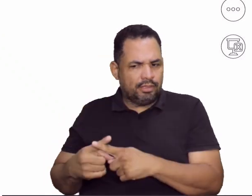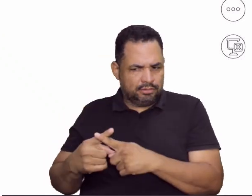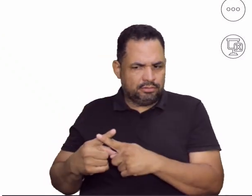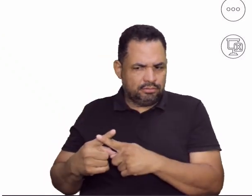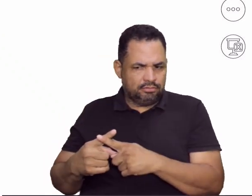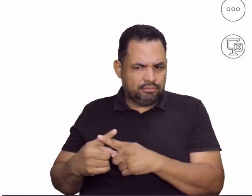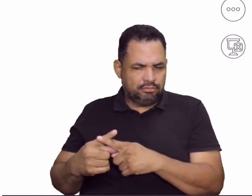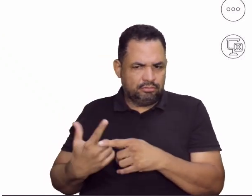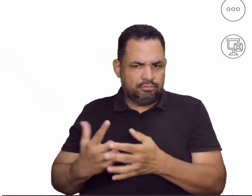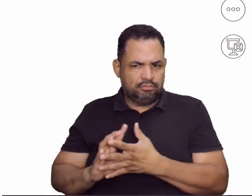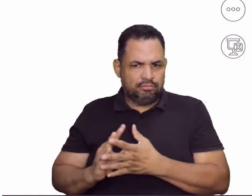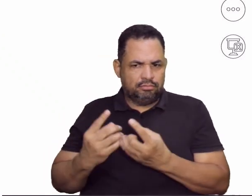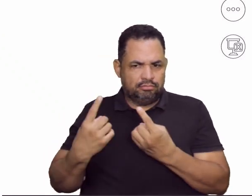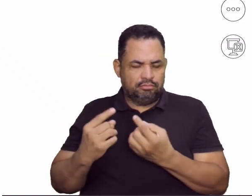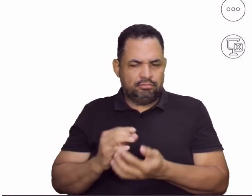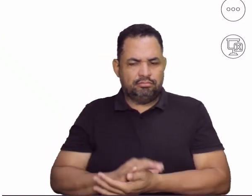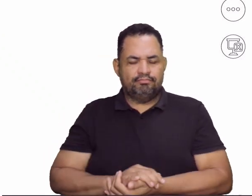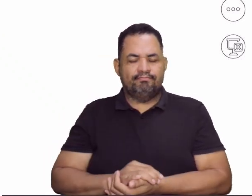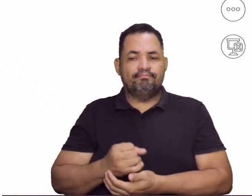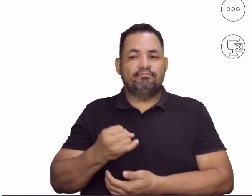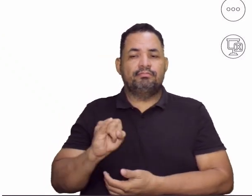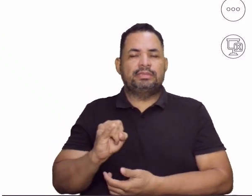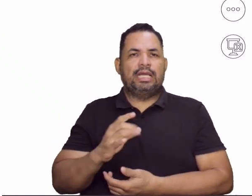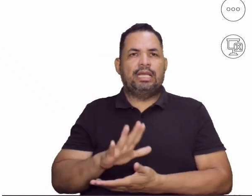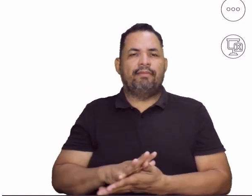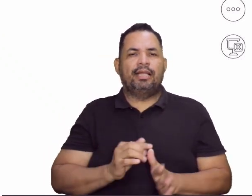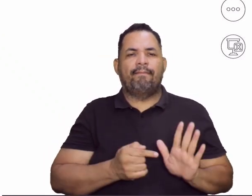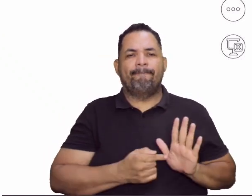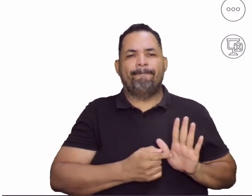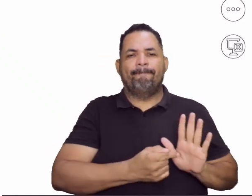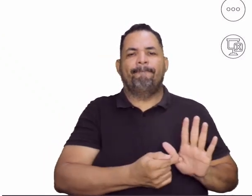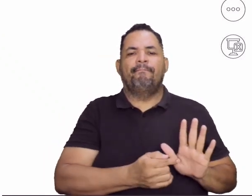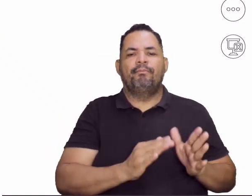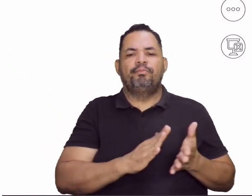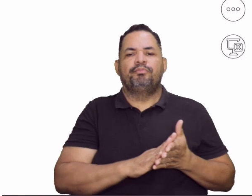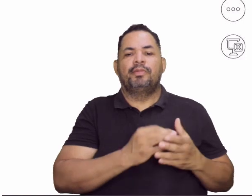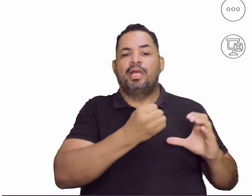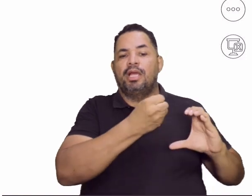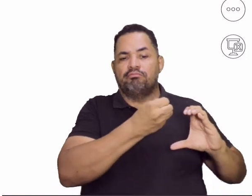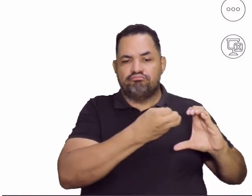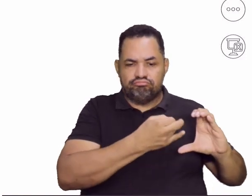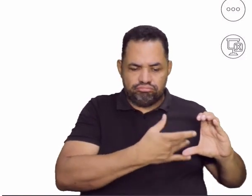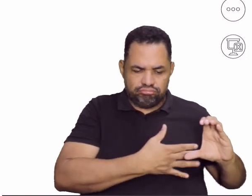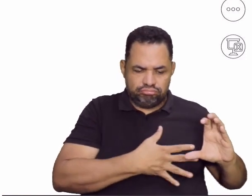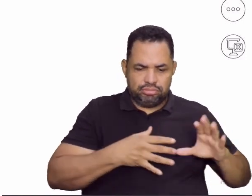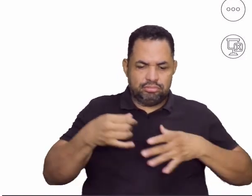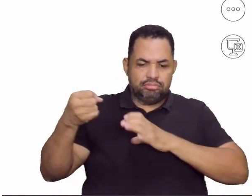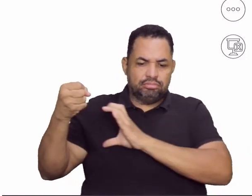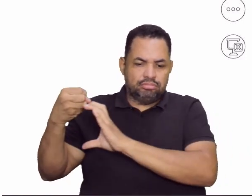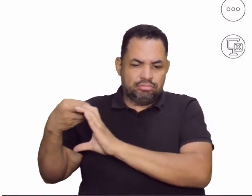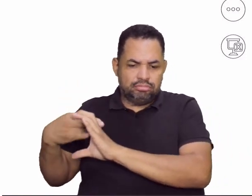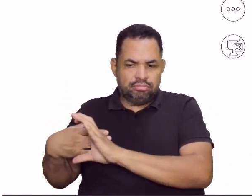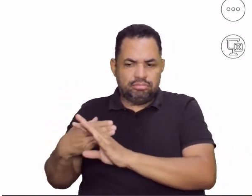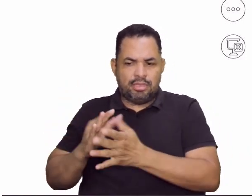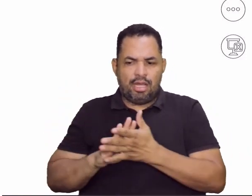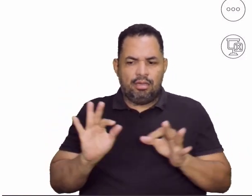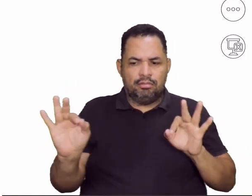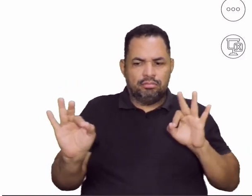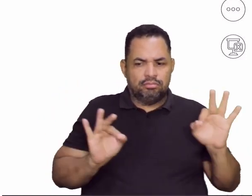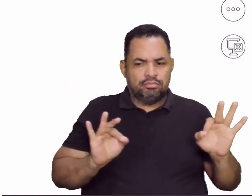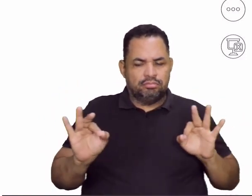Então, se eu tivesse que apontar para vocês características, diferenças, né, bem